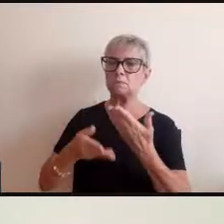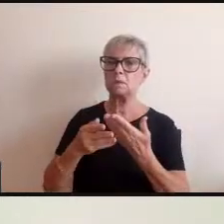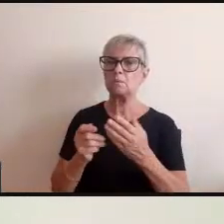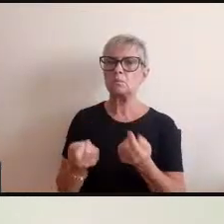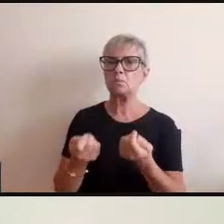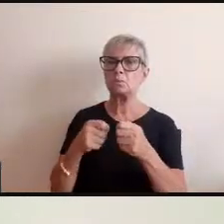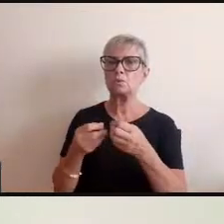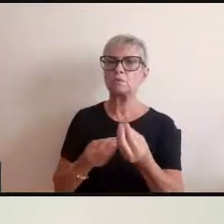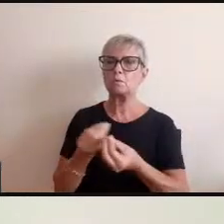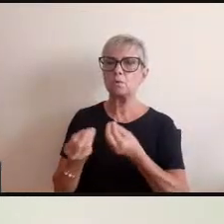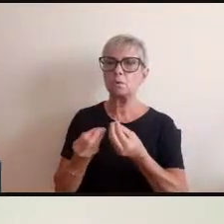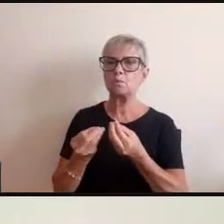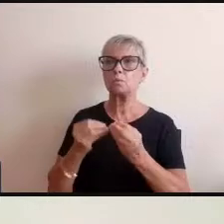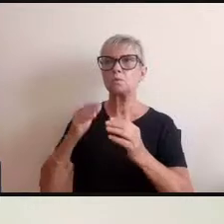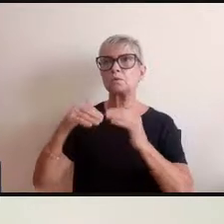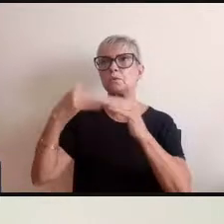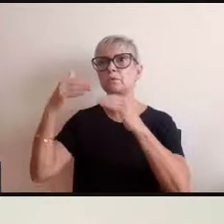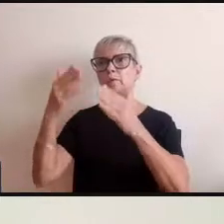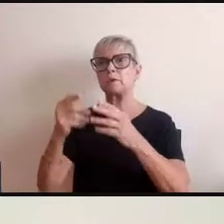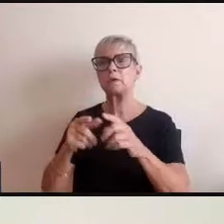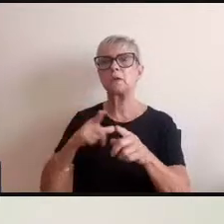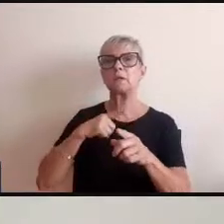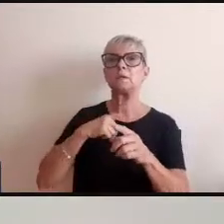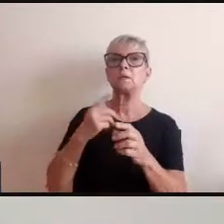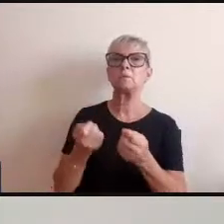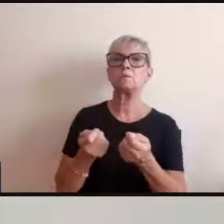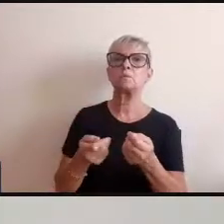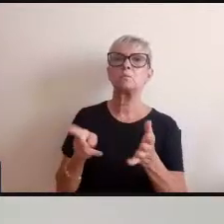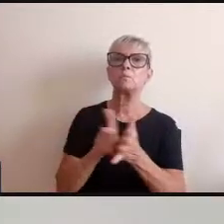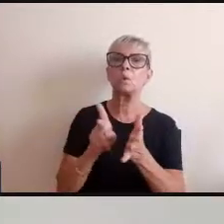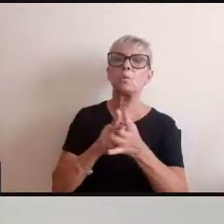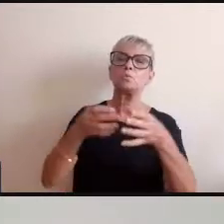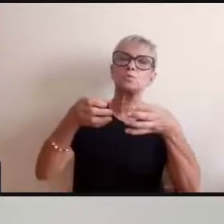que nós visitemos as comunidades os grupos